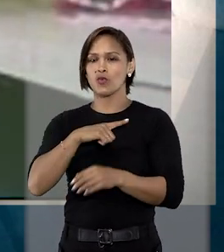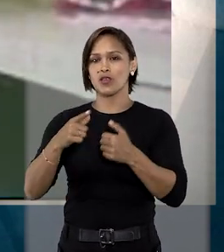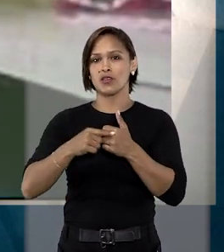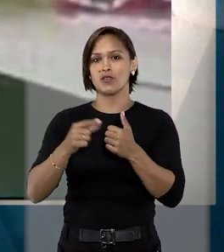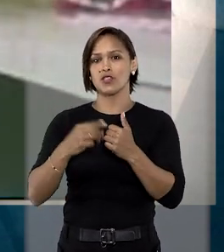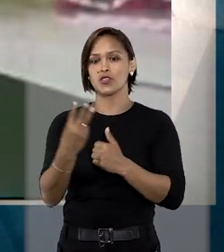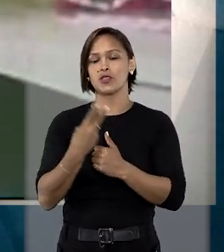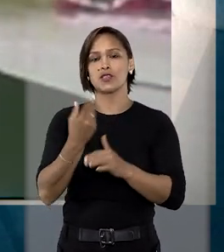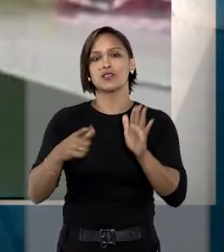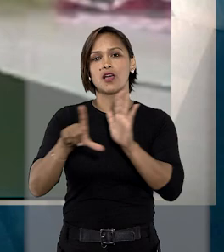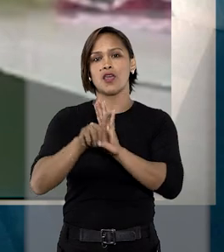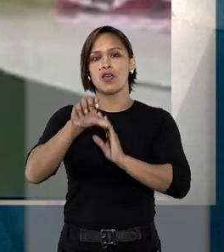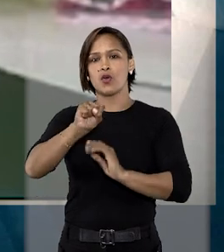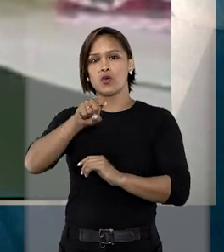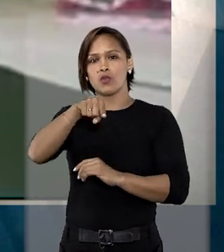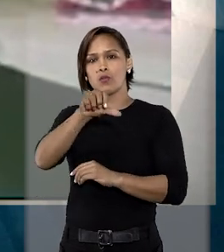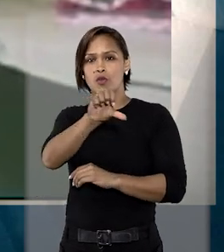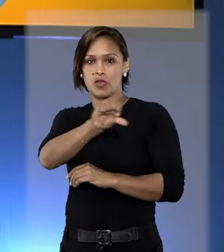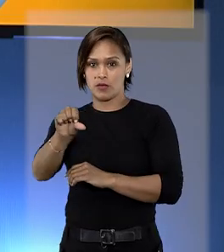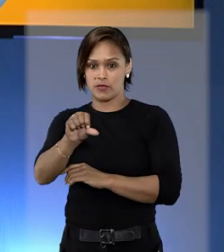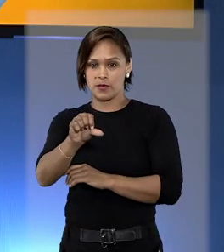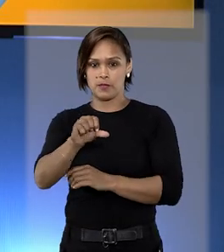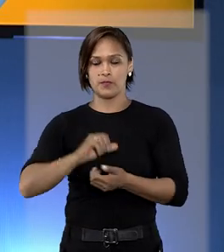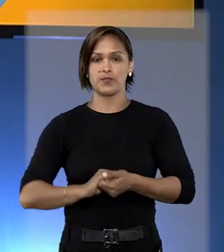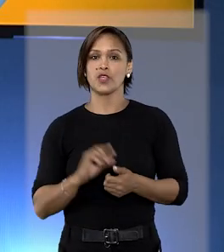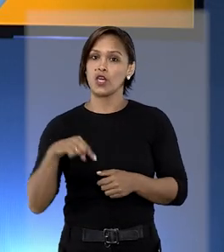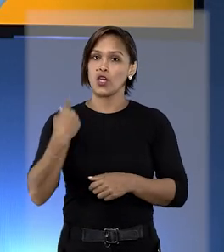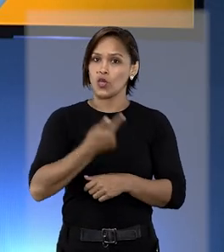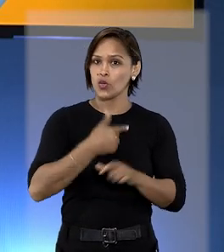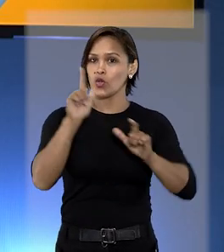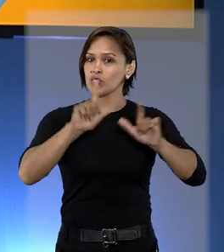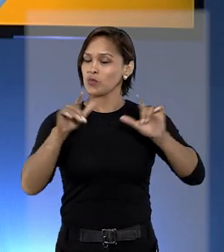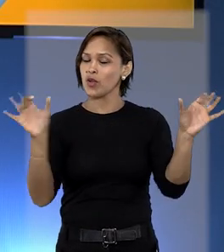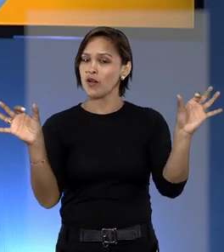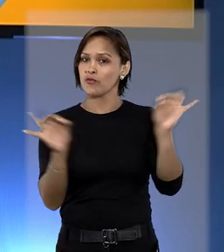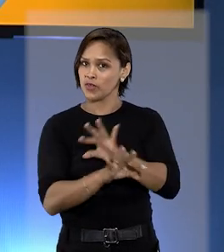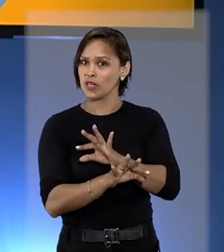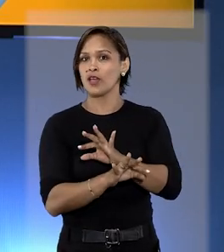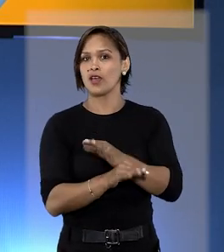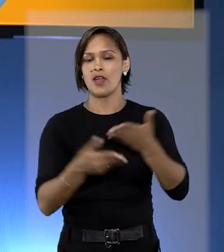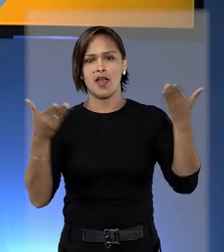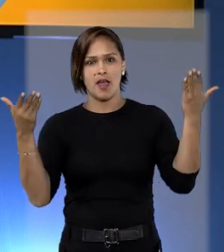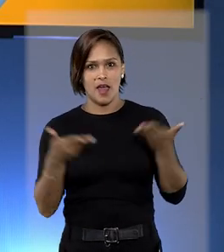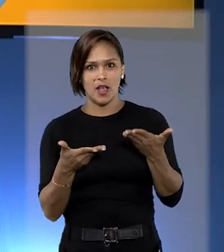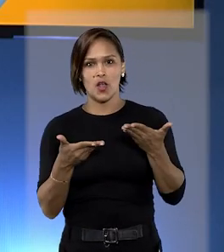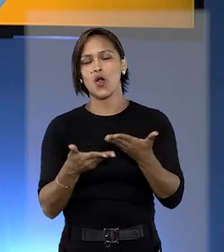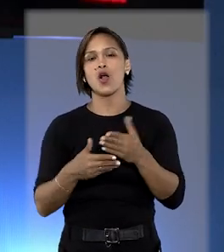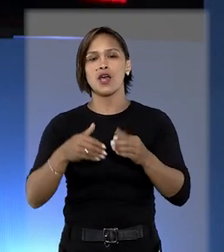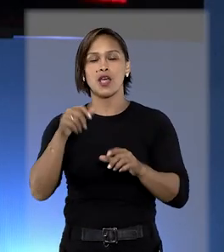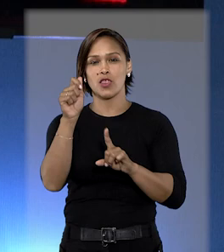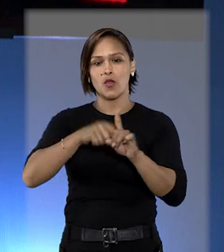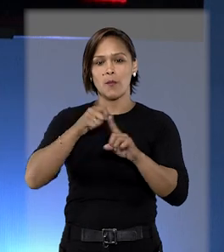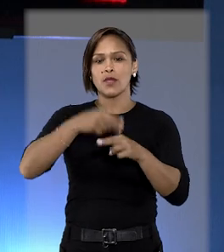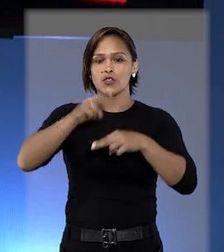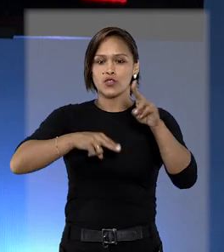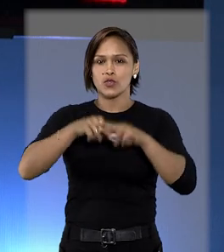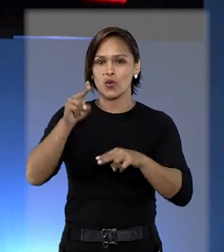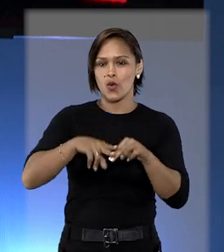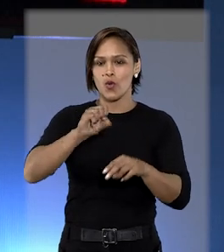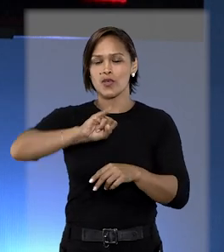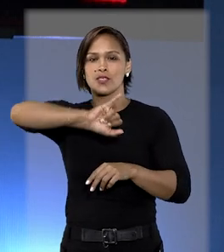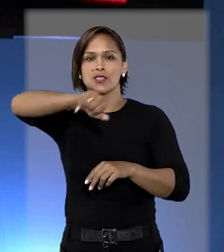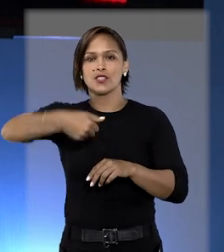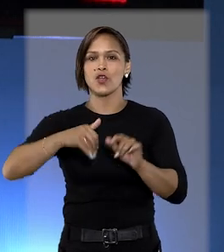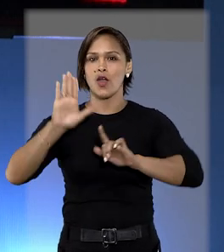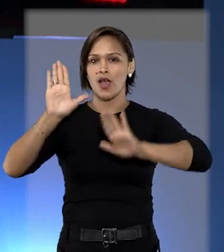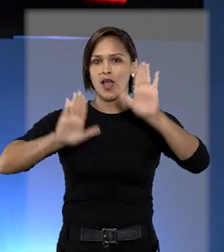no artigo 3º da Lei nº.009. E o nosso programa fica por aqui. Agora, no mês de junho, o STJ aderiu